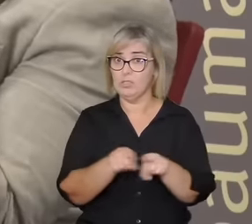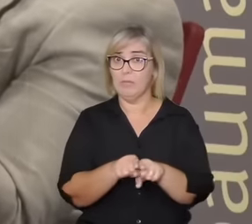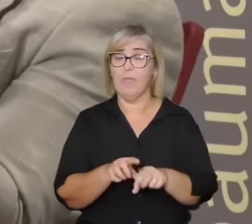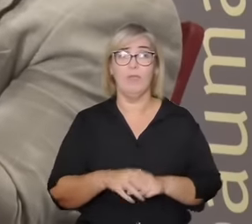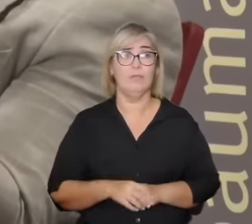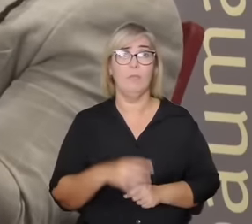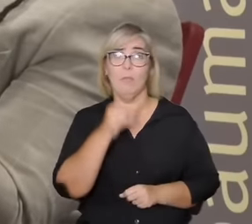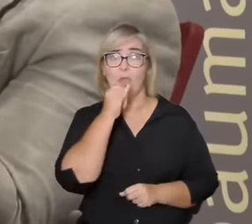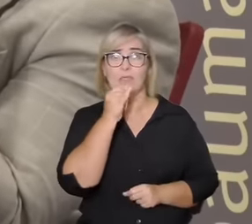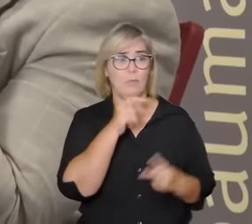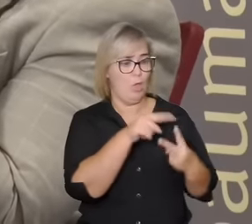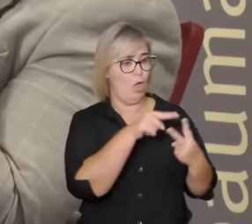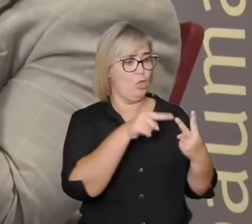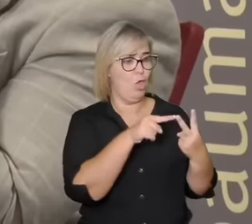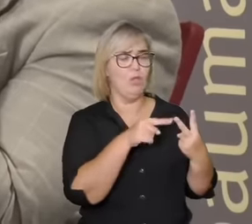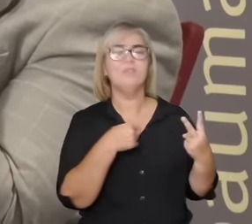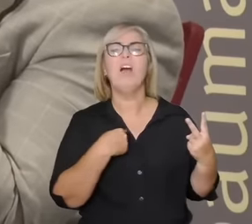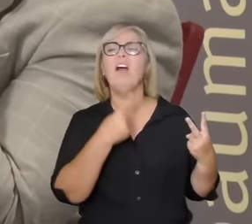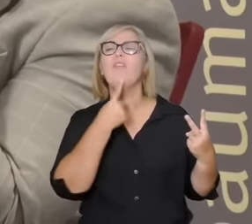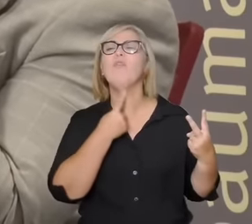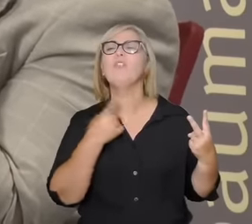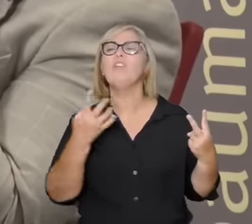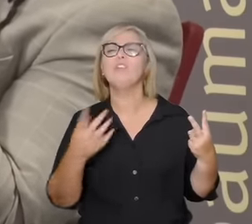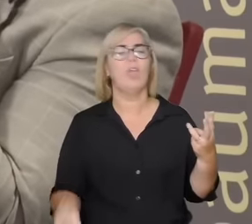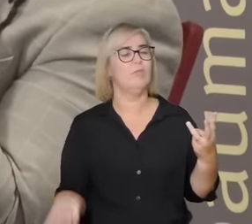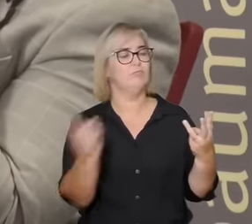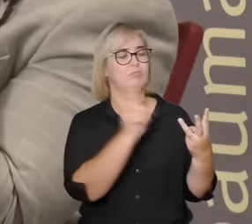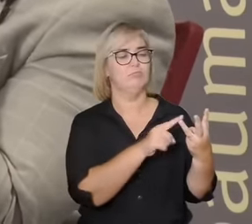uma esposa mais um vai mudar isso é a diferença